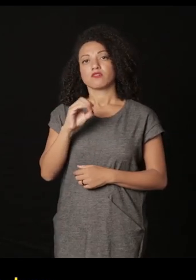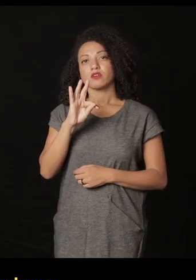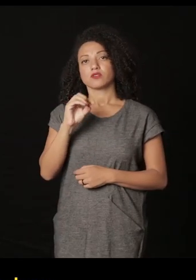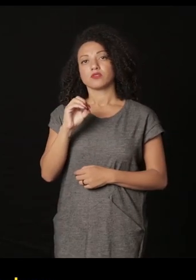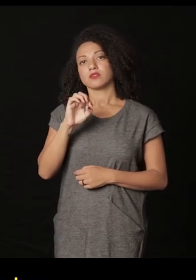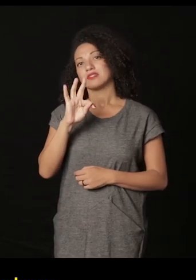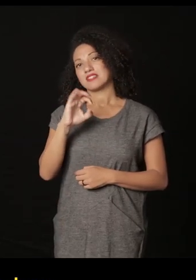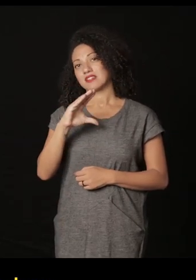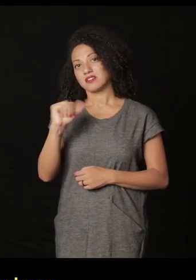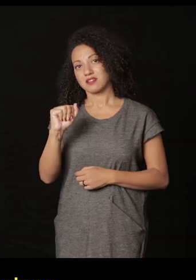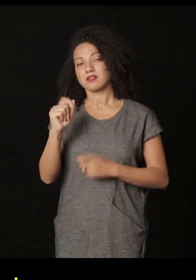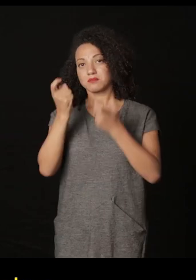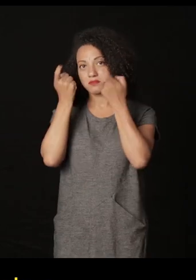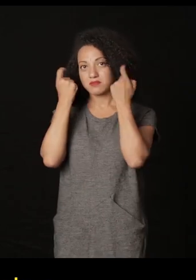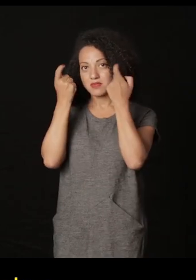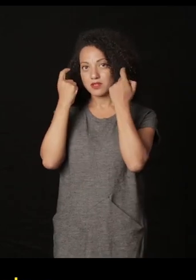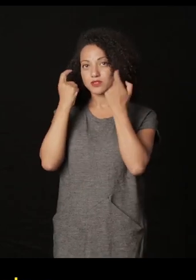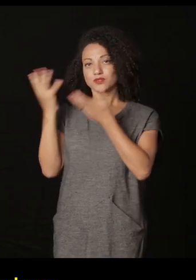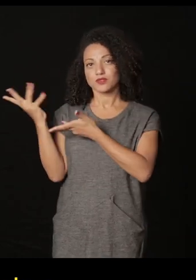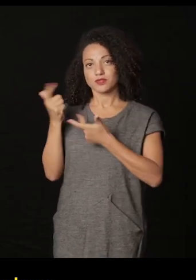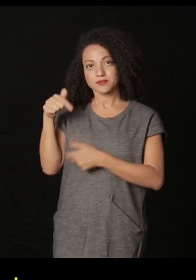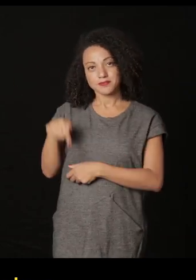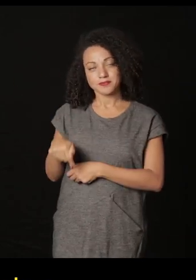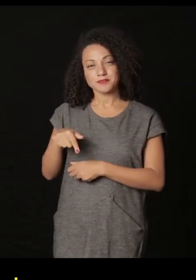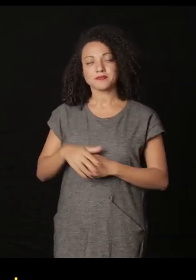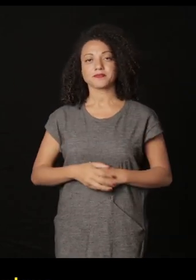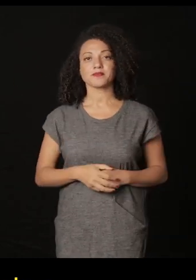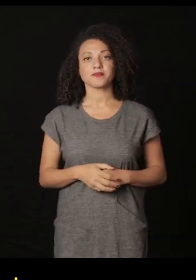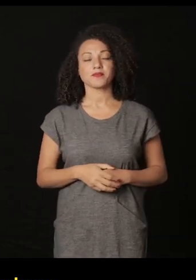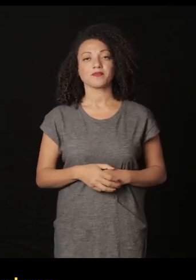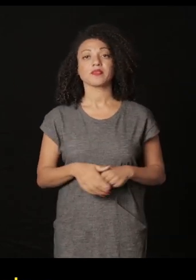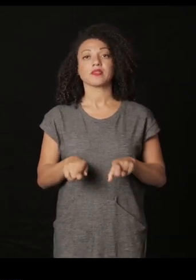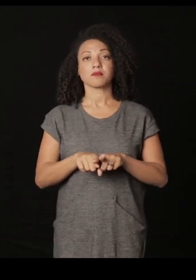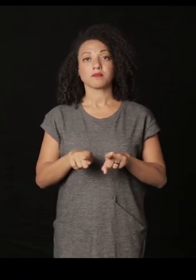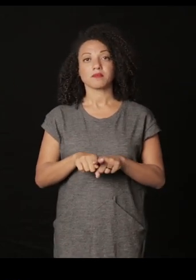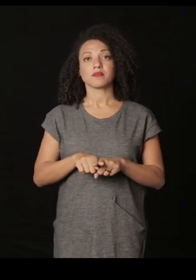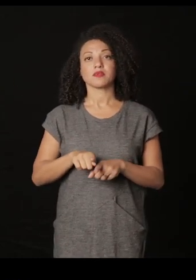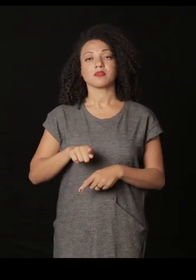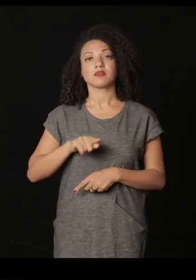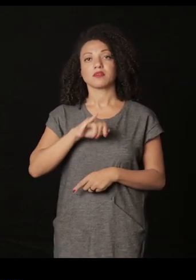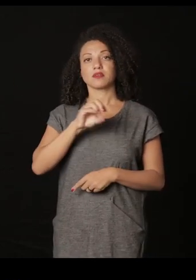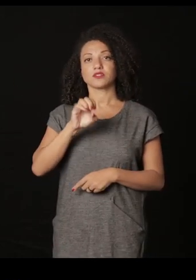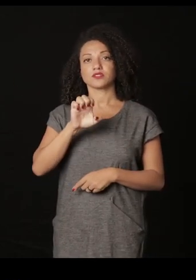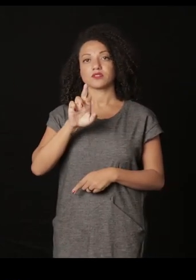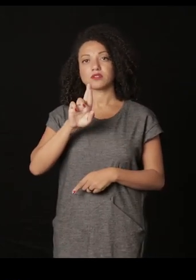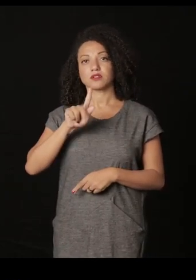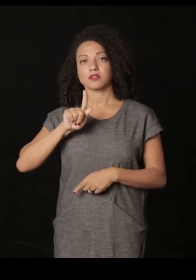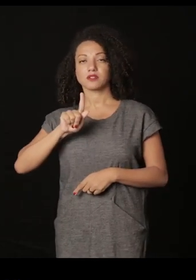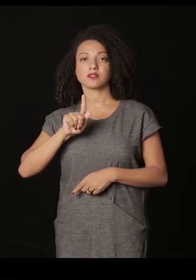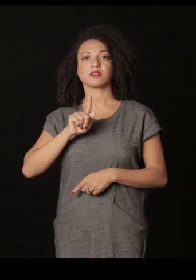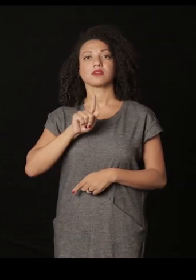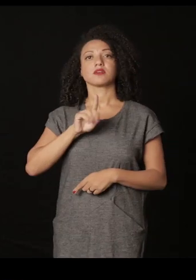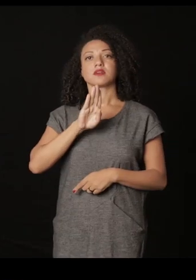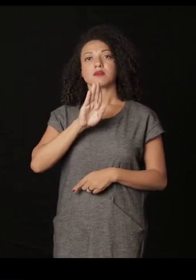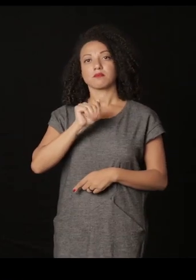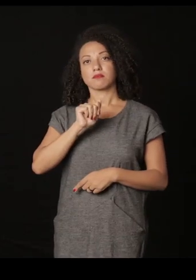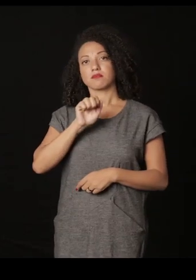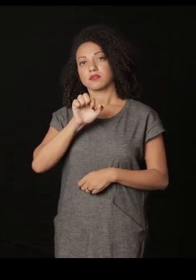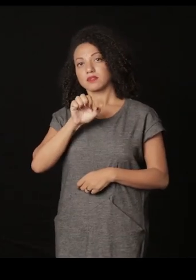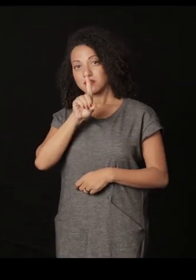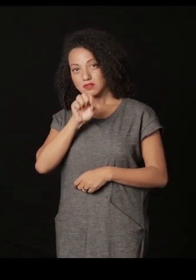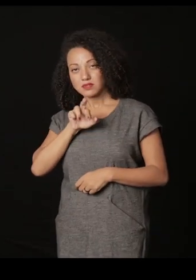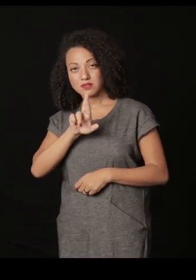Temos o Jörg Bader, de Sturix, artista e curador, crítico de arte e professor. Bem-vindo, Jörg.